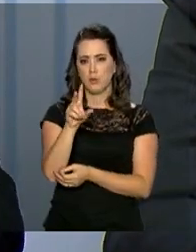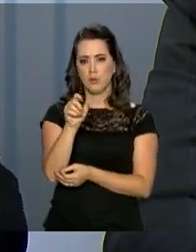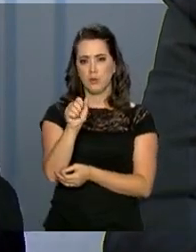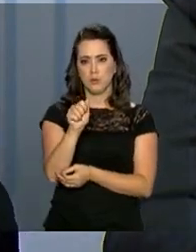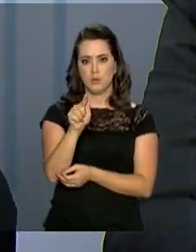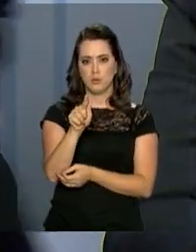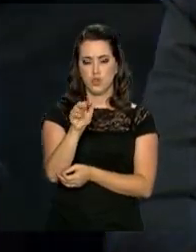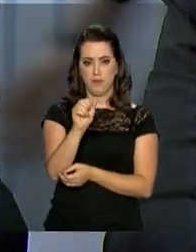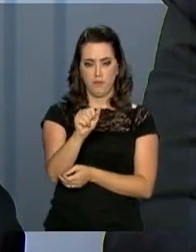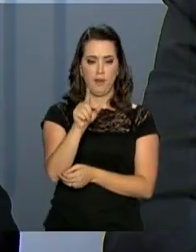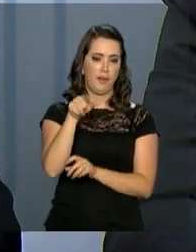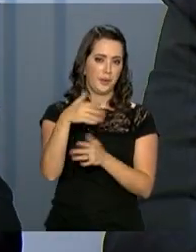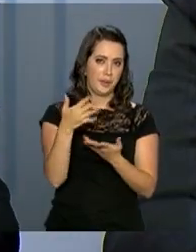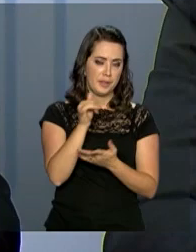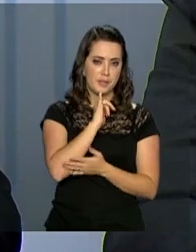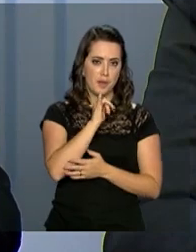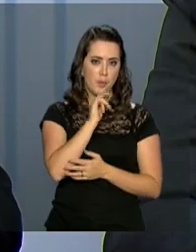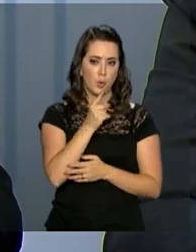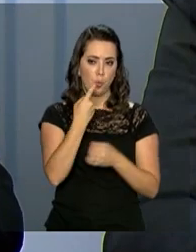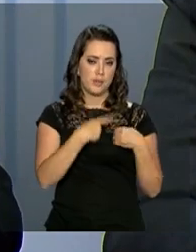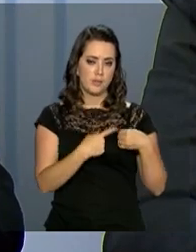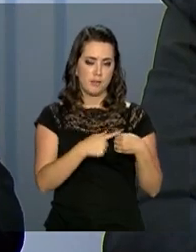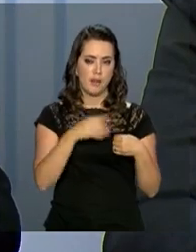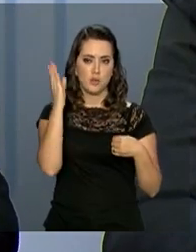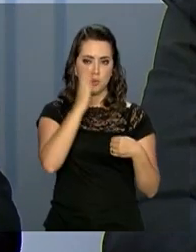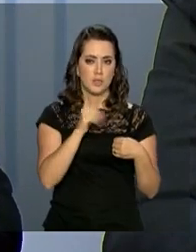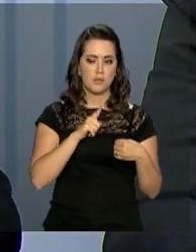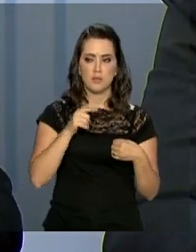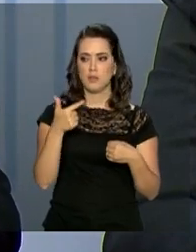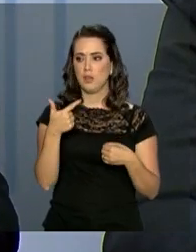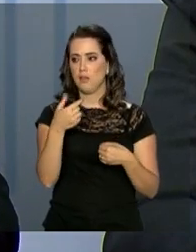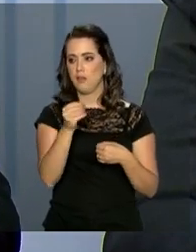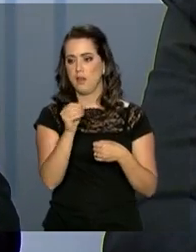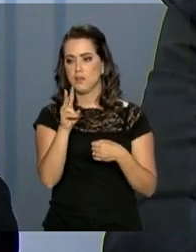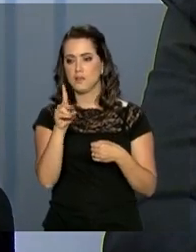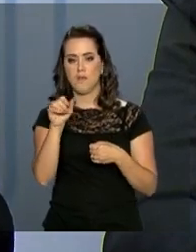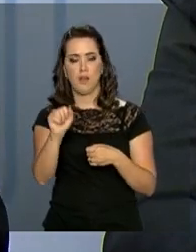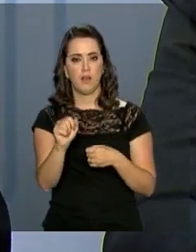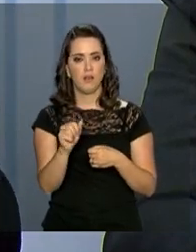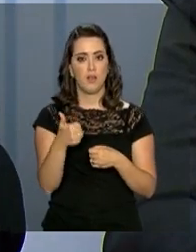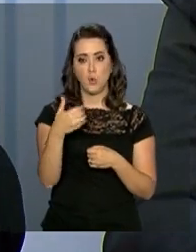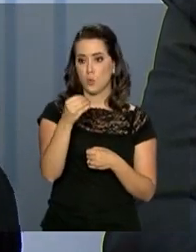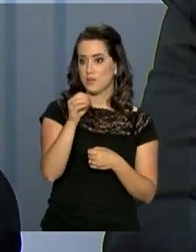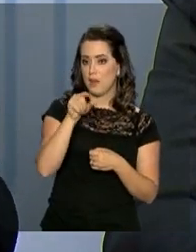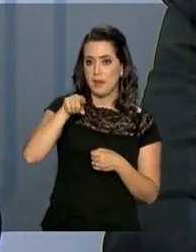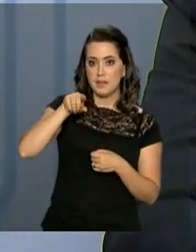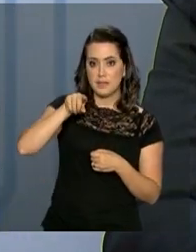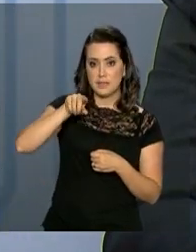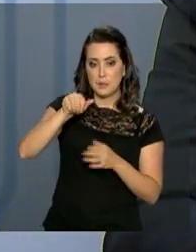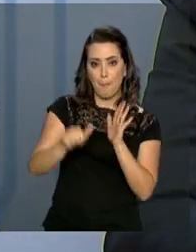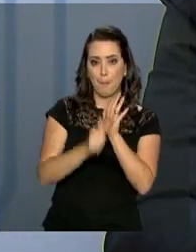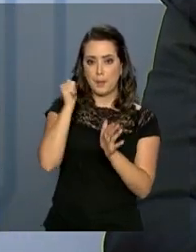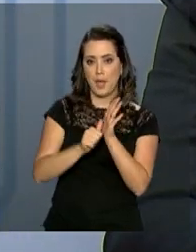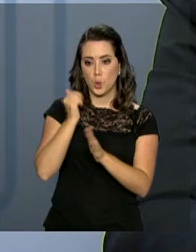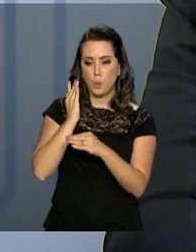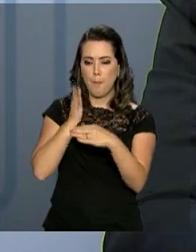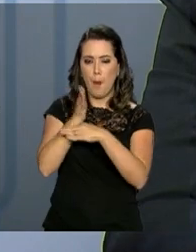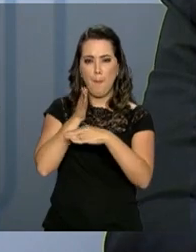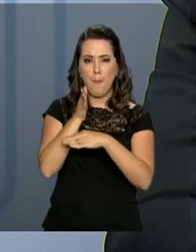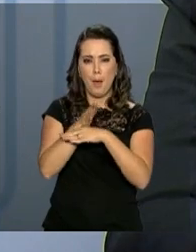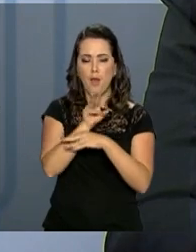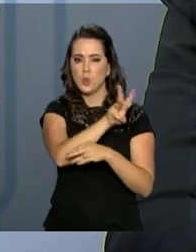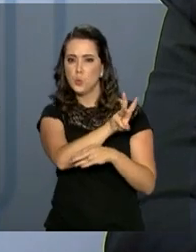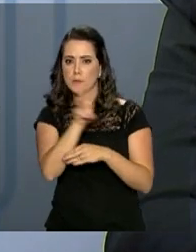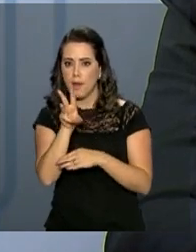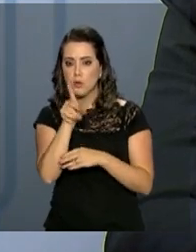cidade brasileira tenha 10 vagas, os 10 primeiros médicos que acessarem